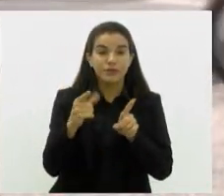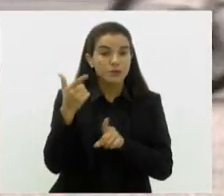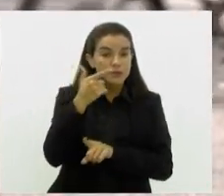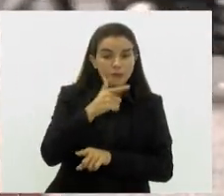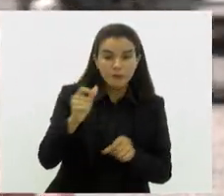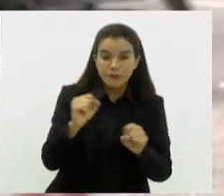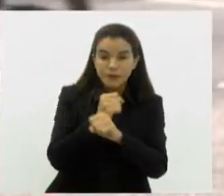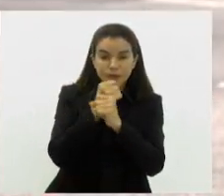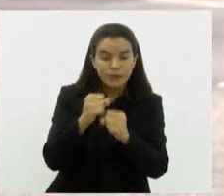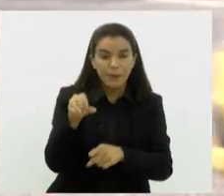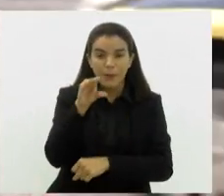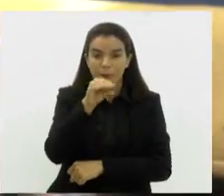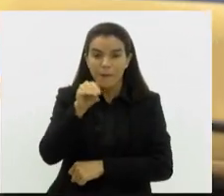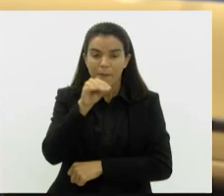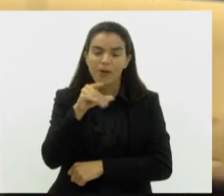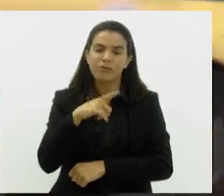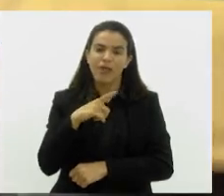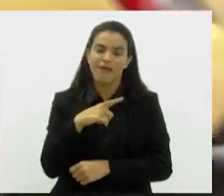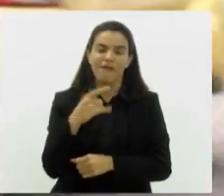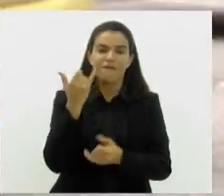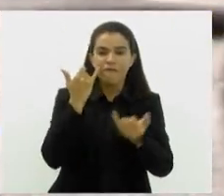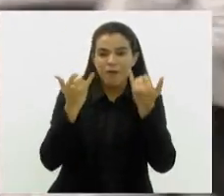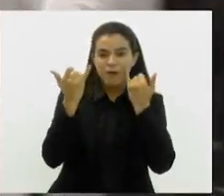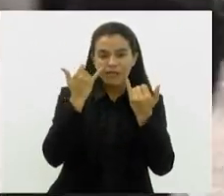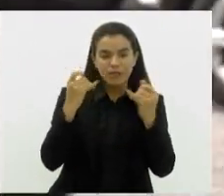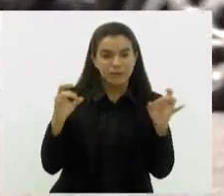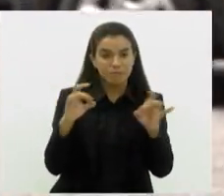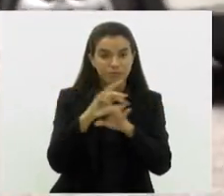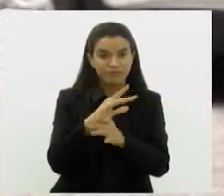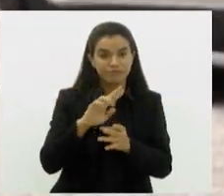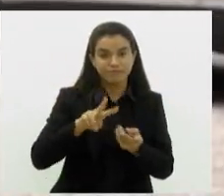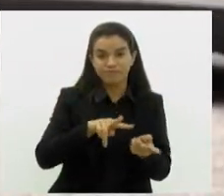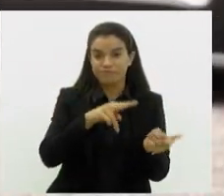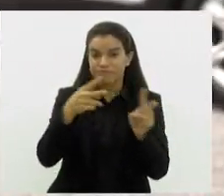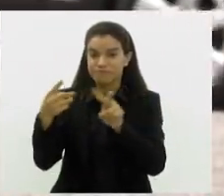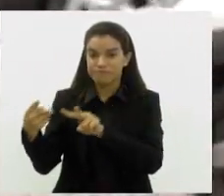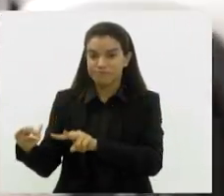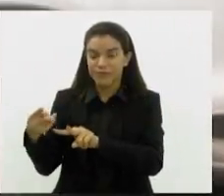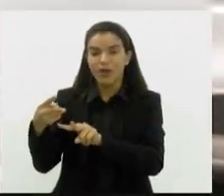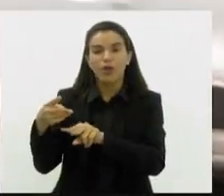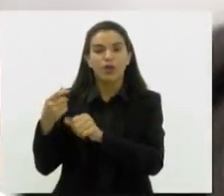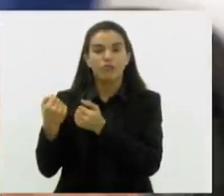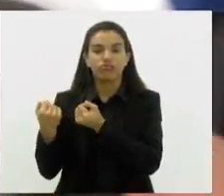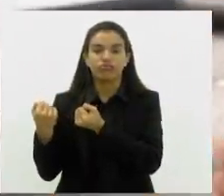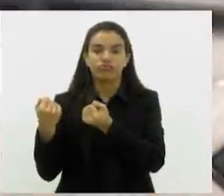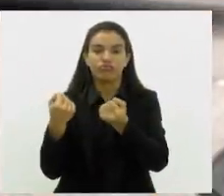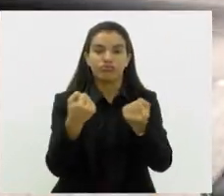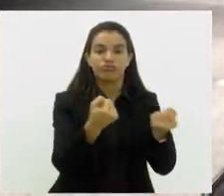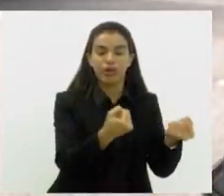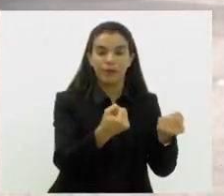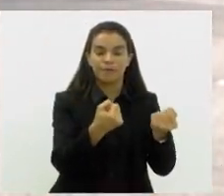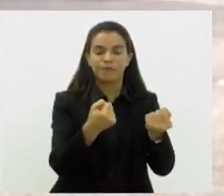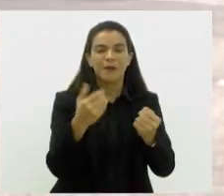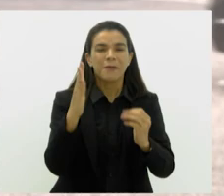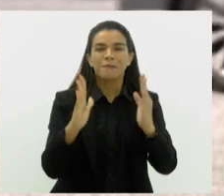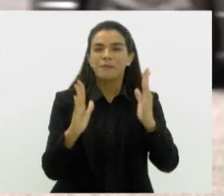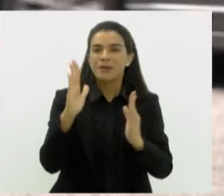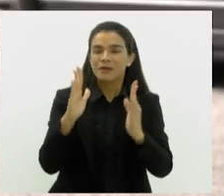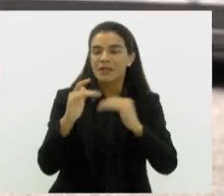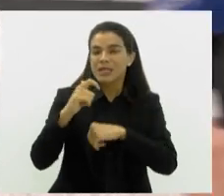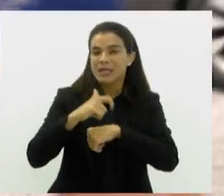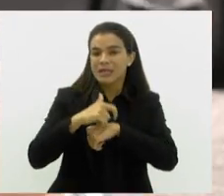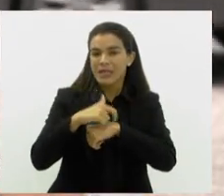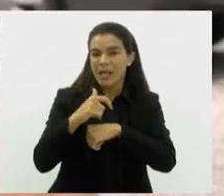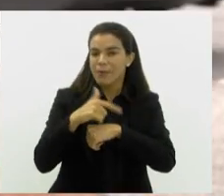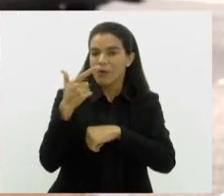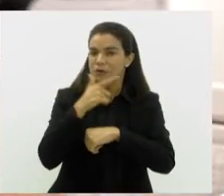seja possível, todas as informações já estão ali, e essa informação é repassada para o despacho que envia uma viatura até o local. E em quanto tempo em média essa ocorrência é